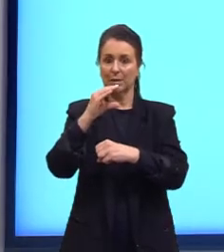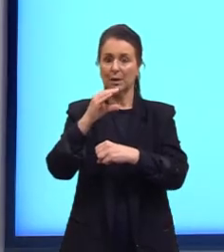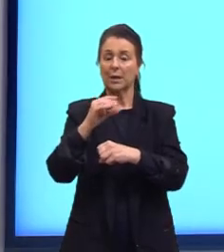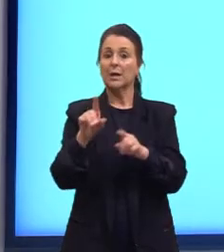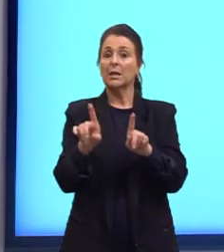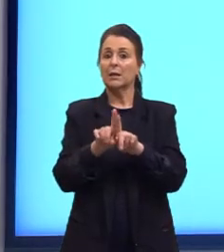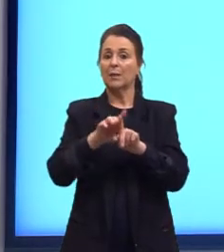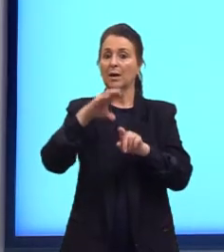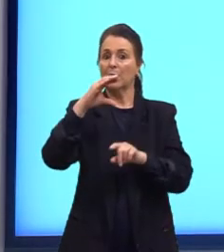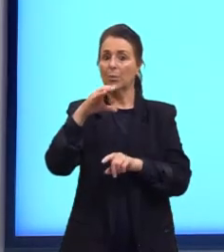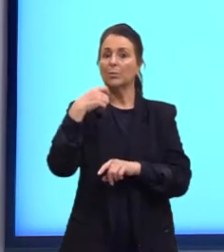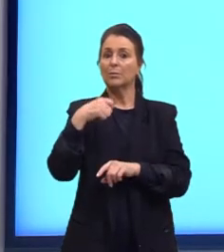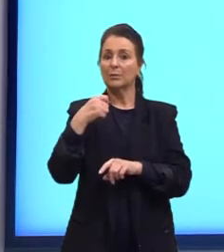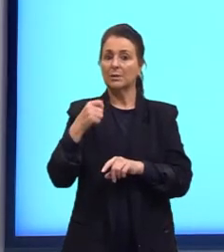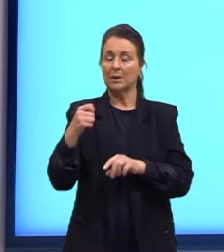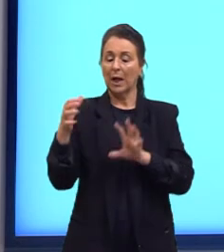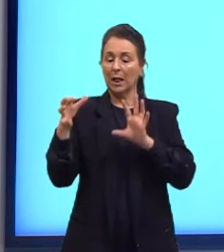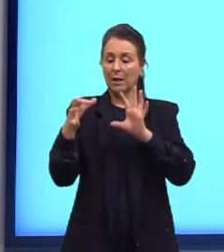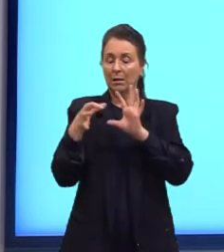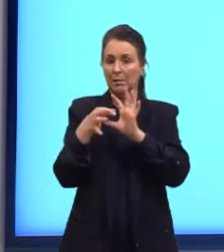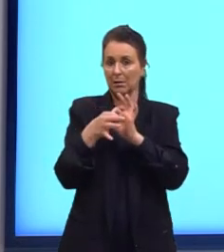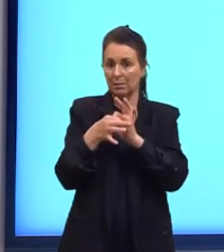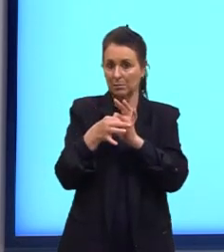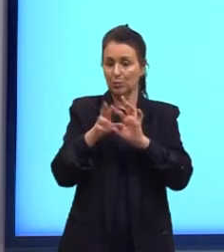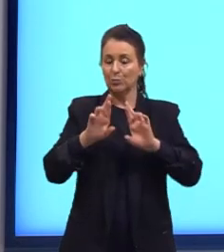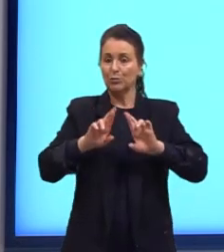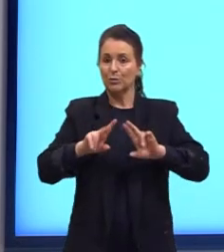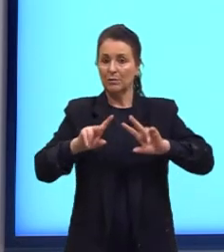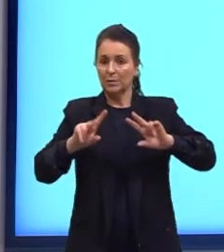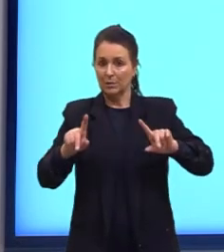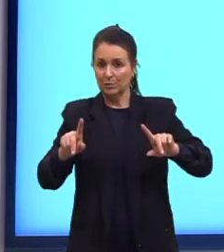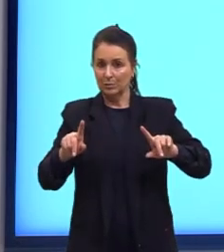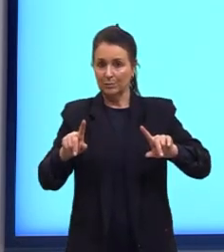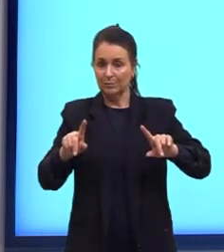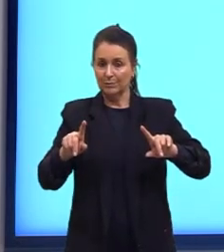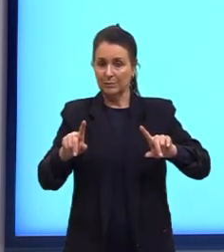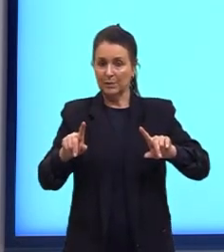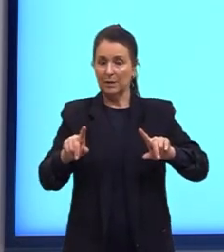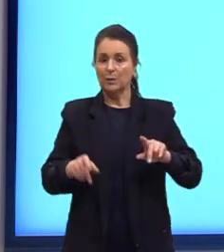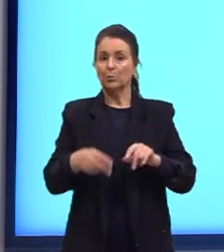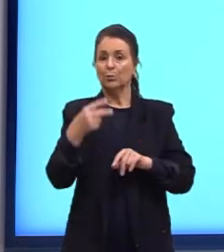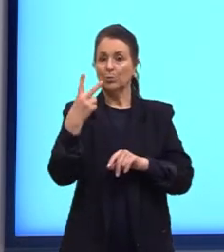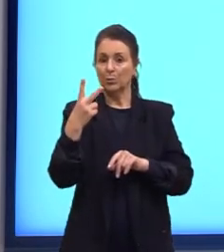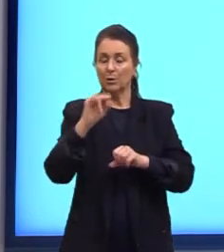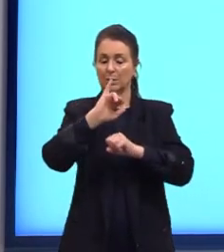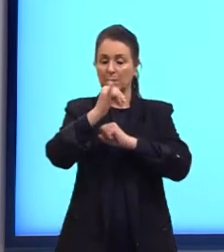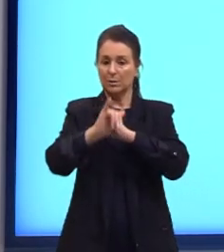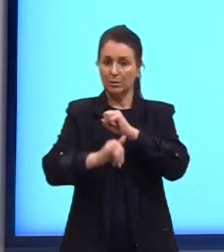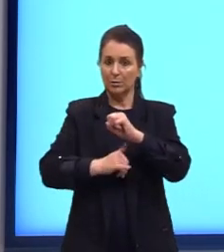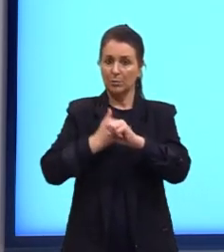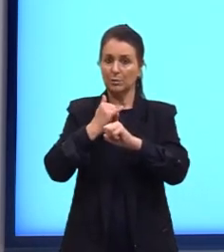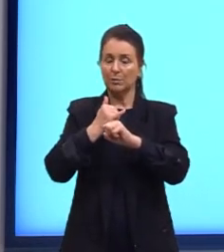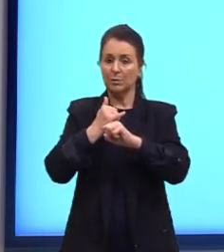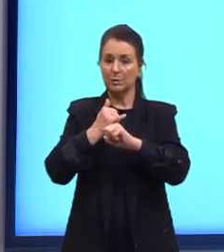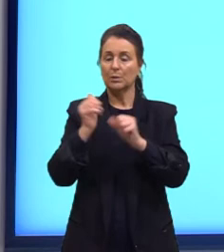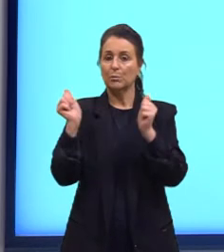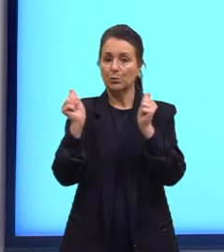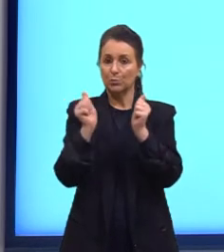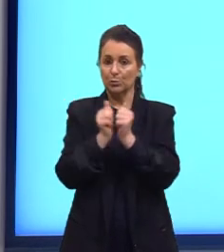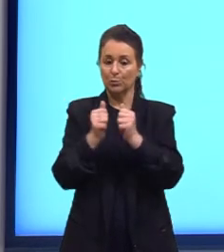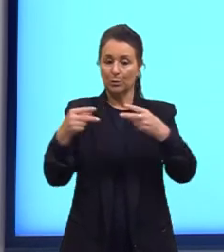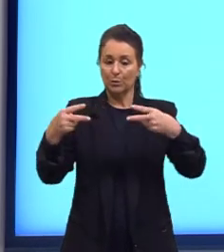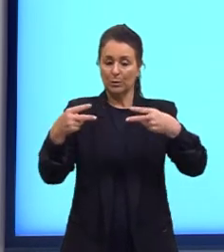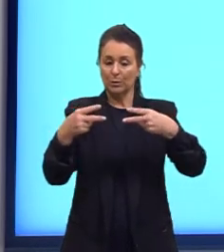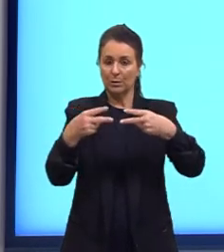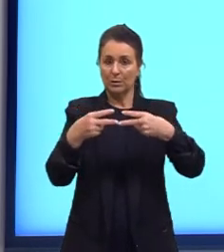carbonos, eles precisam ter ligantes diferentes entre si, desses dois átomos que fazem parte da dupla ligação para